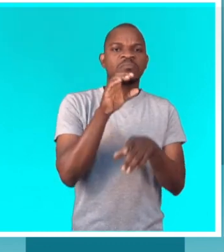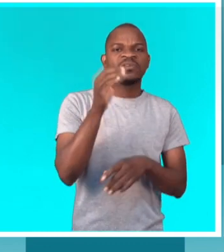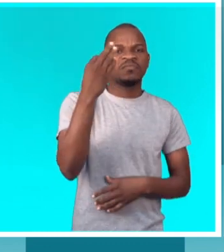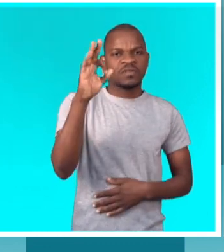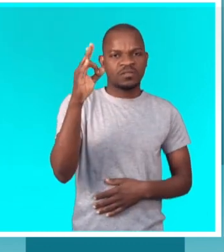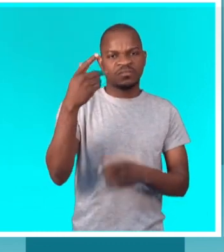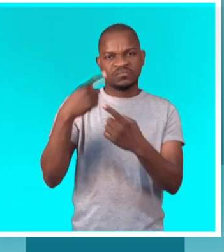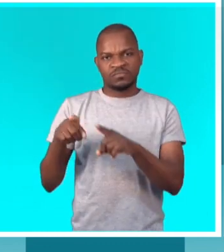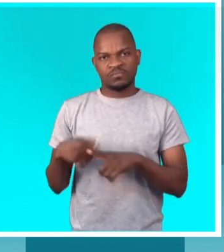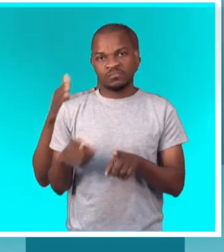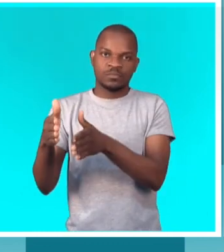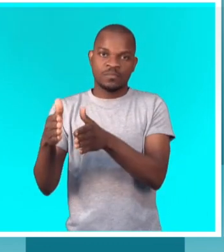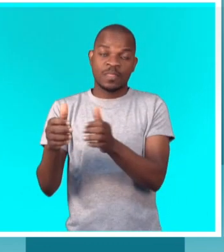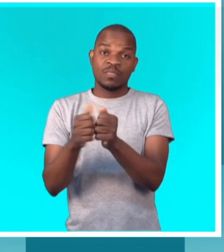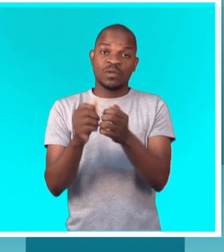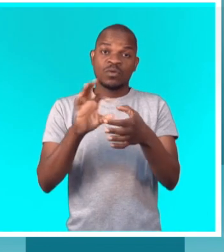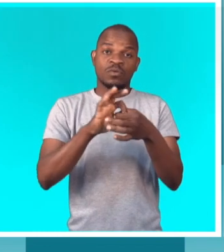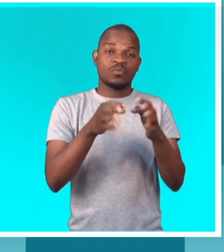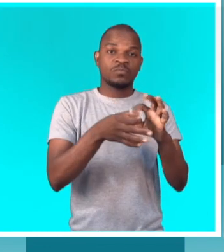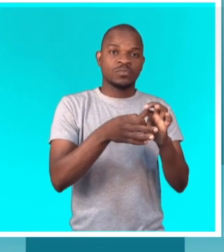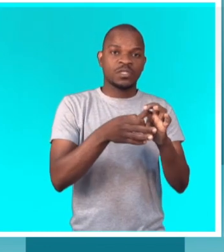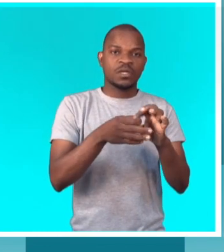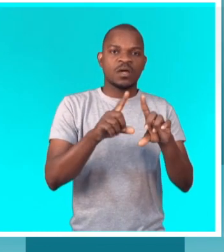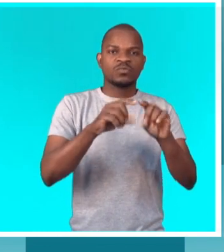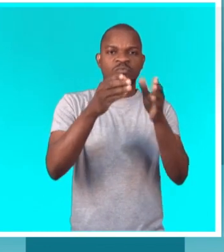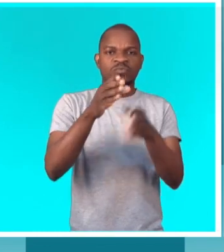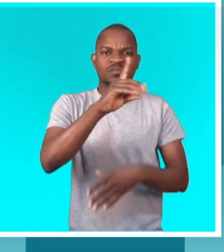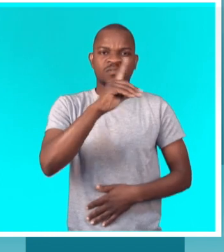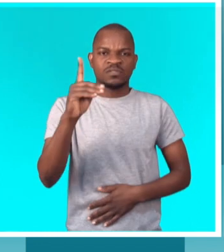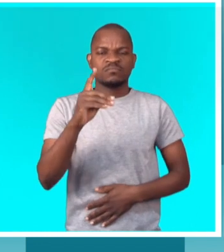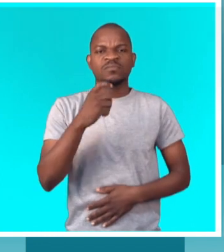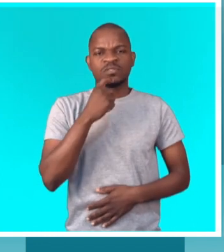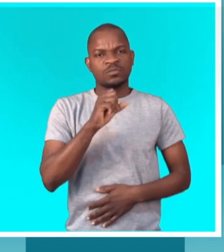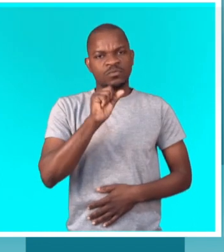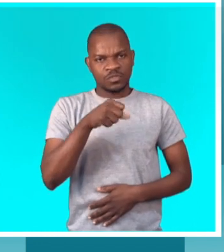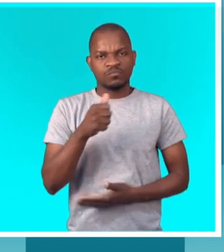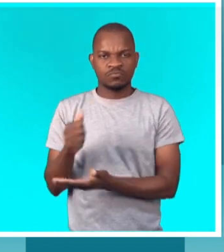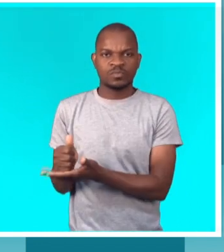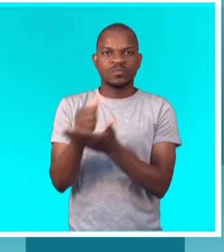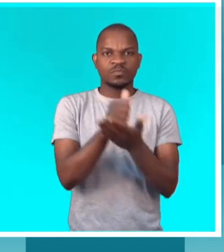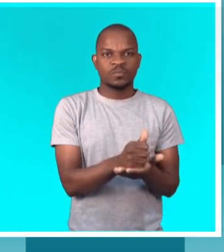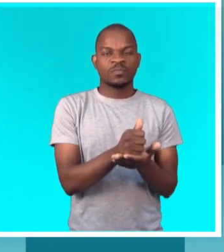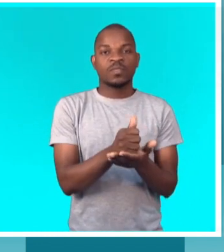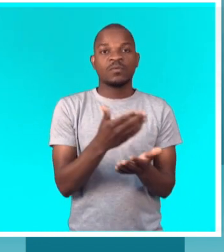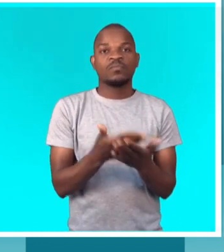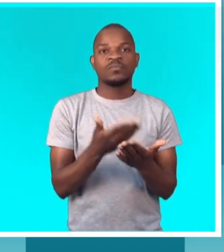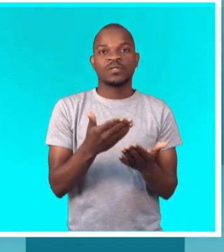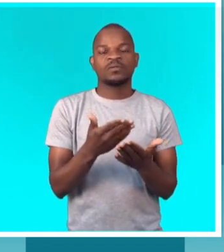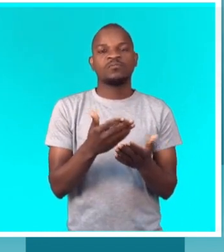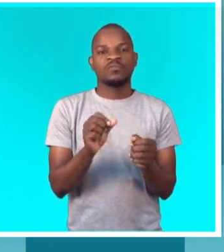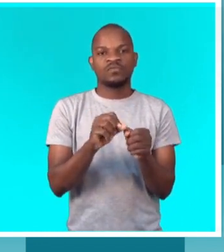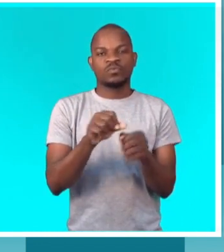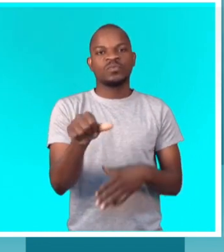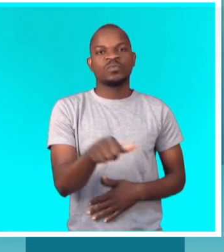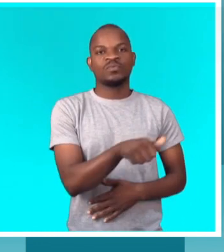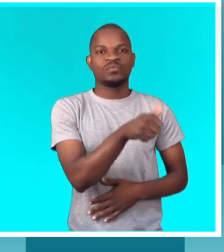França, para poderem se qualificar. O Comitê Paralímpico de Moçambique compromete-se a prestar todo o apoio que estiver ao